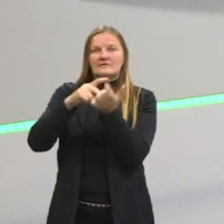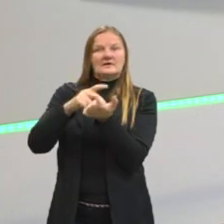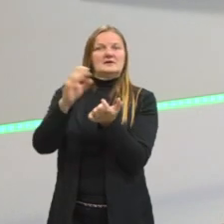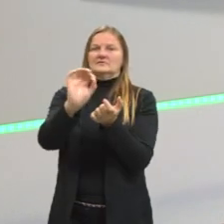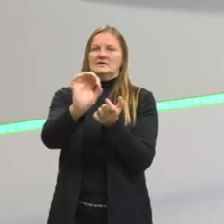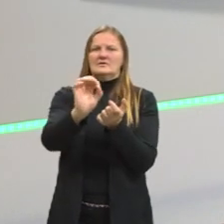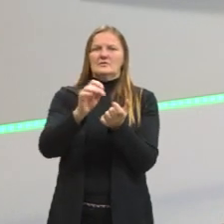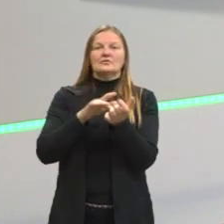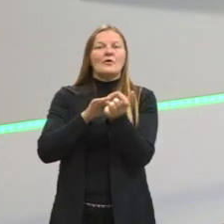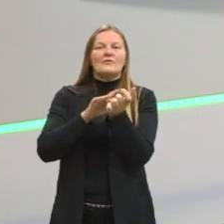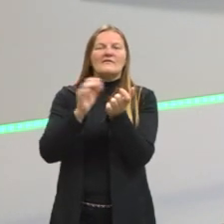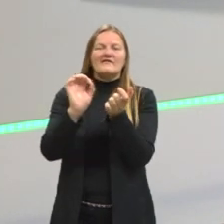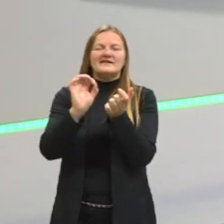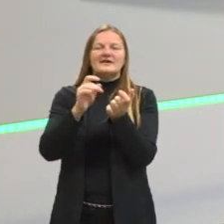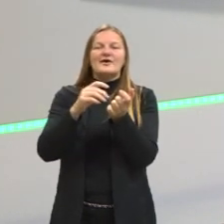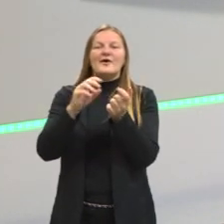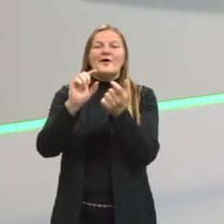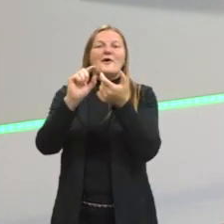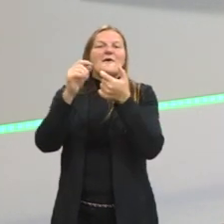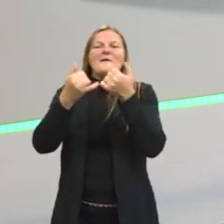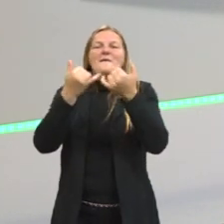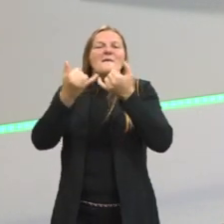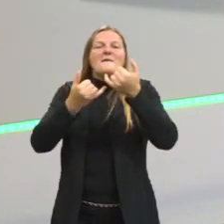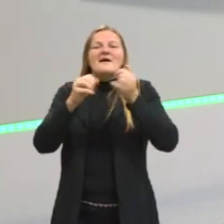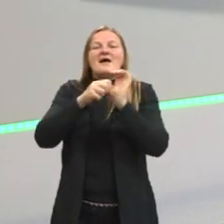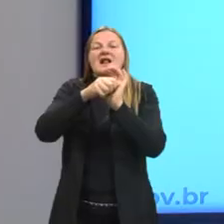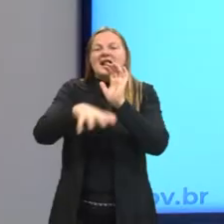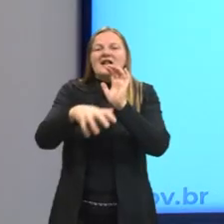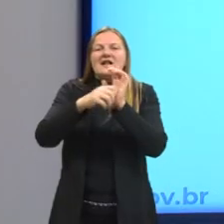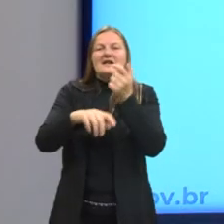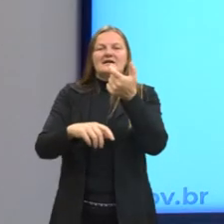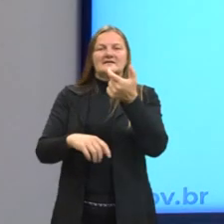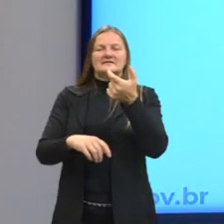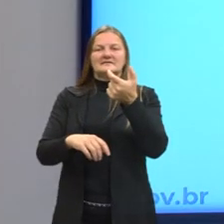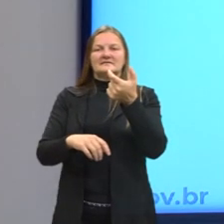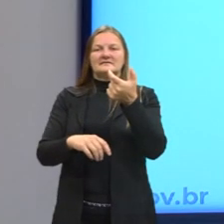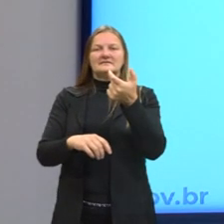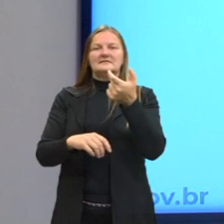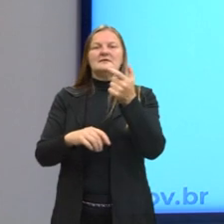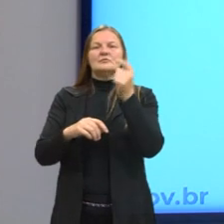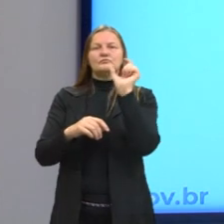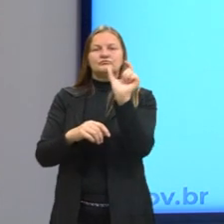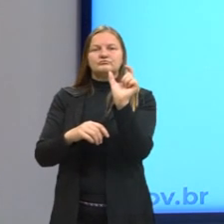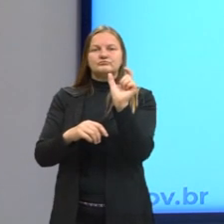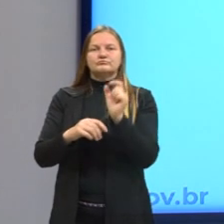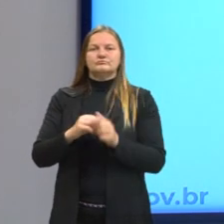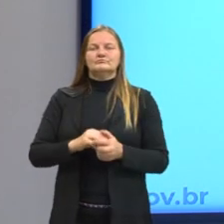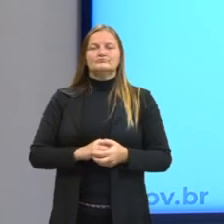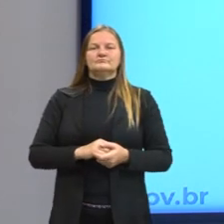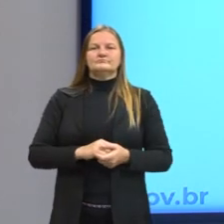sentido conotativo existir ali é o que nos permite fazer esse paradoxo.